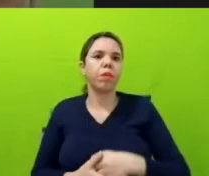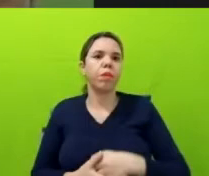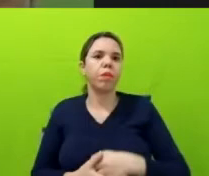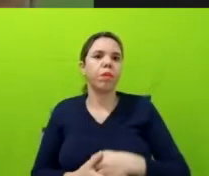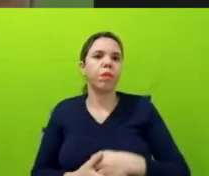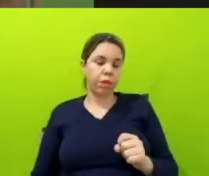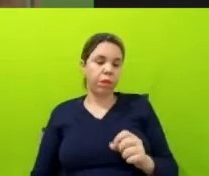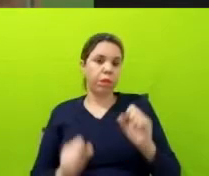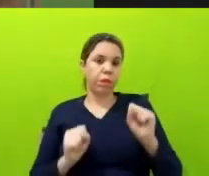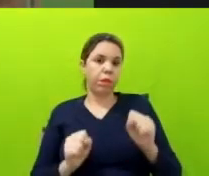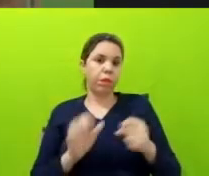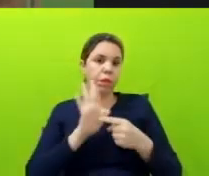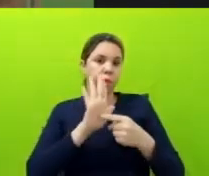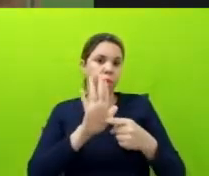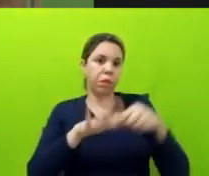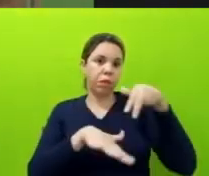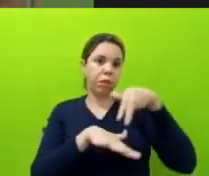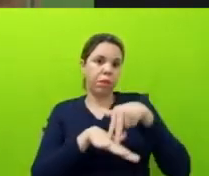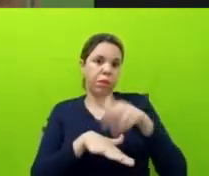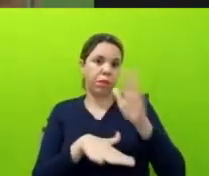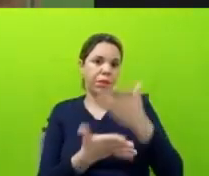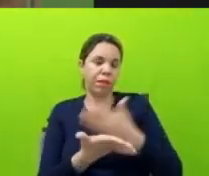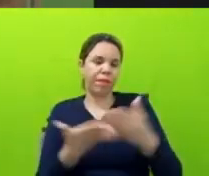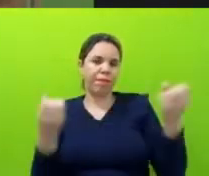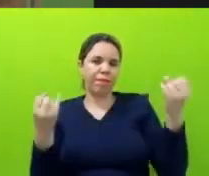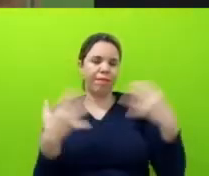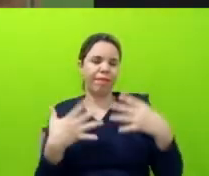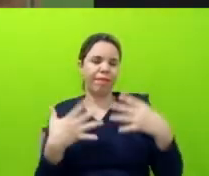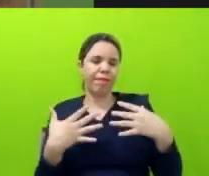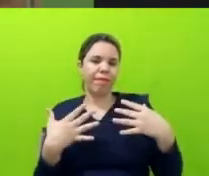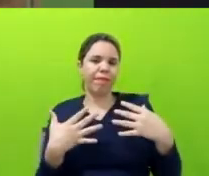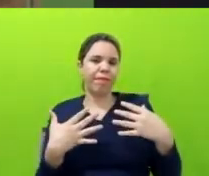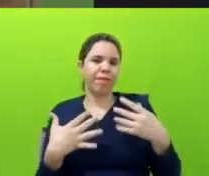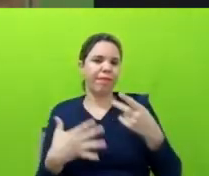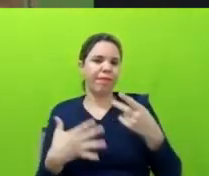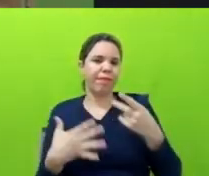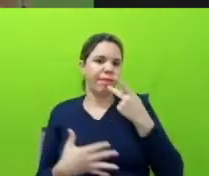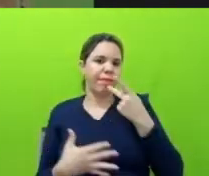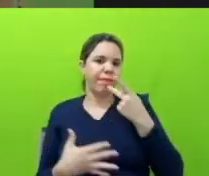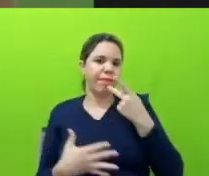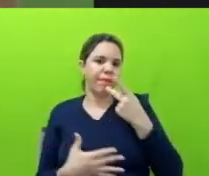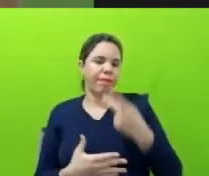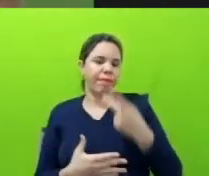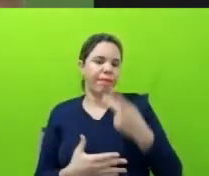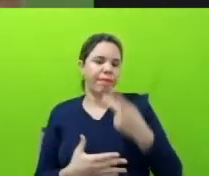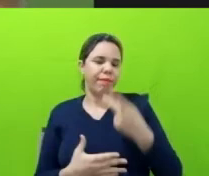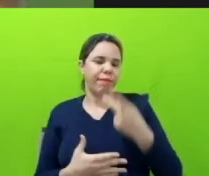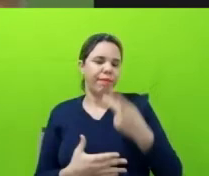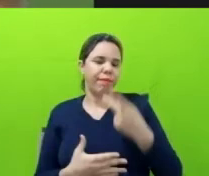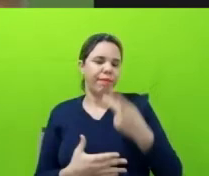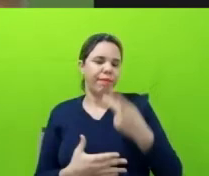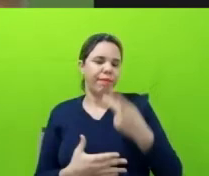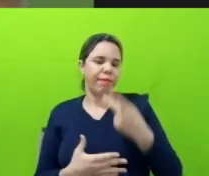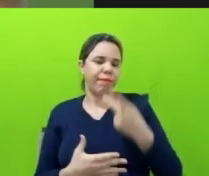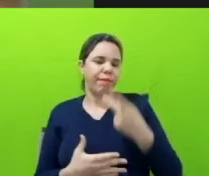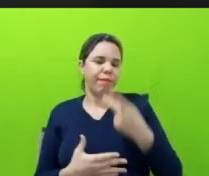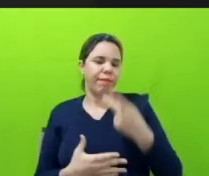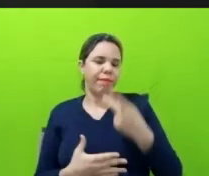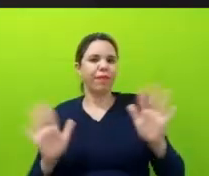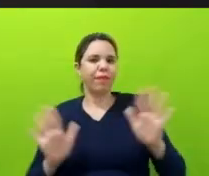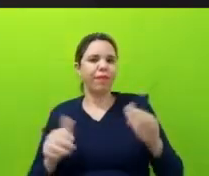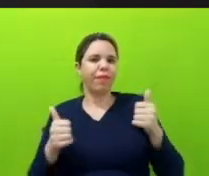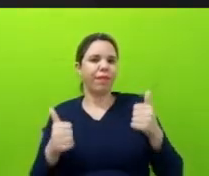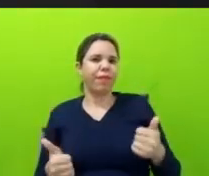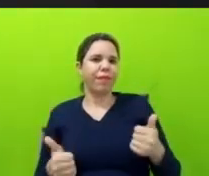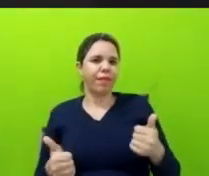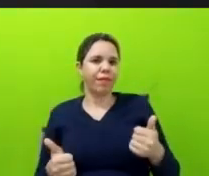apresentar e já começar a delinhar a sua fala, obrigada, seja bem-vinda. Perfeito, Jônia, gente, bom dia.